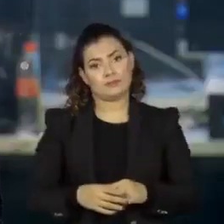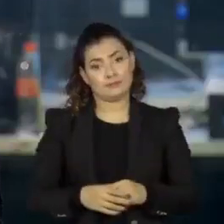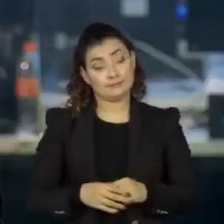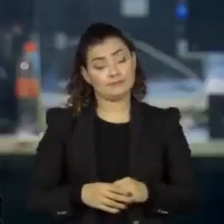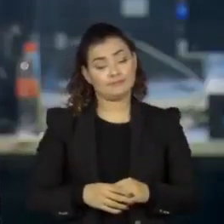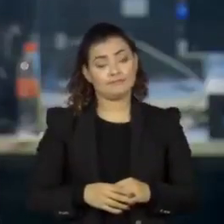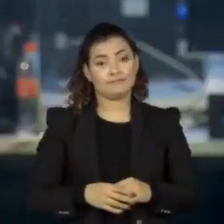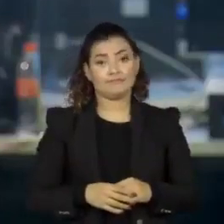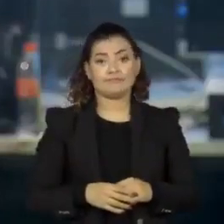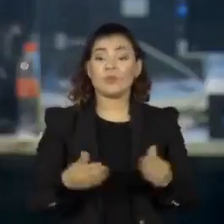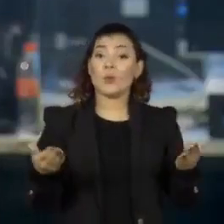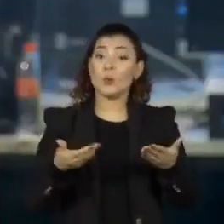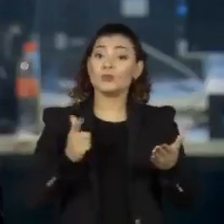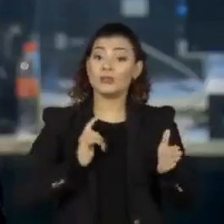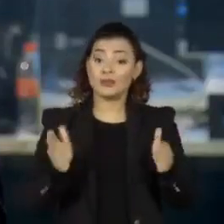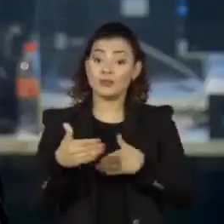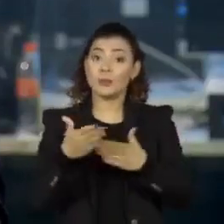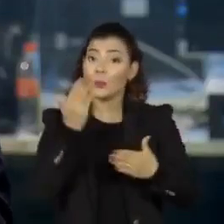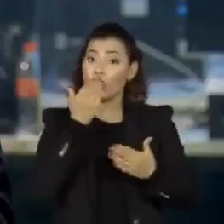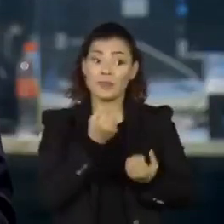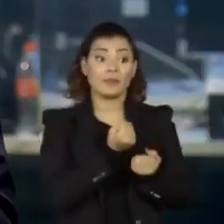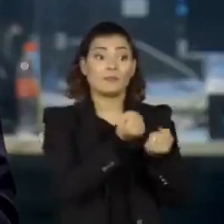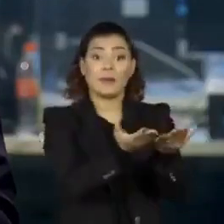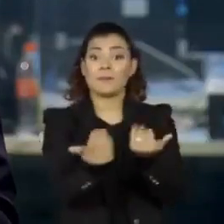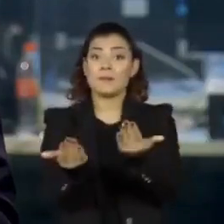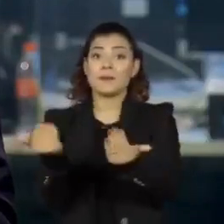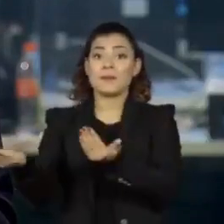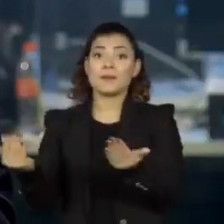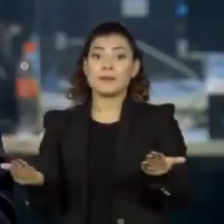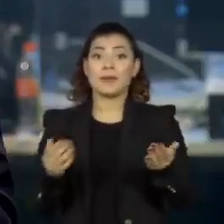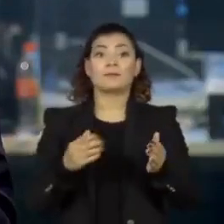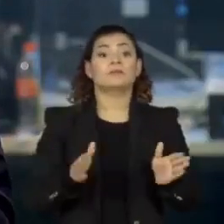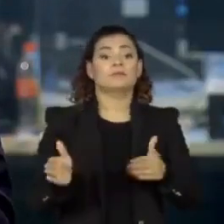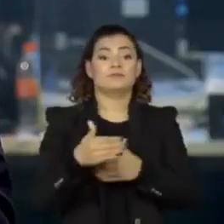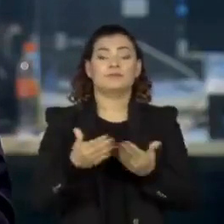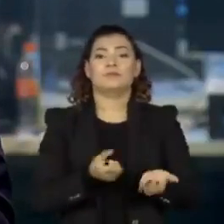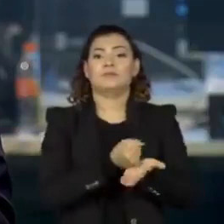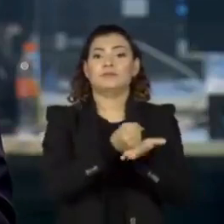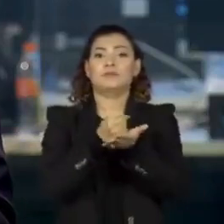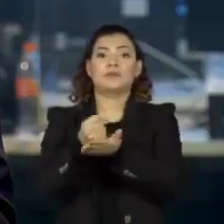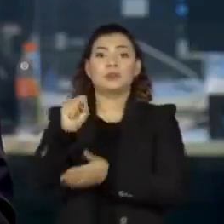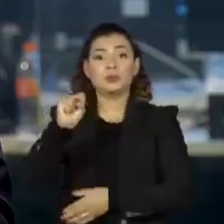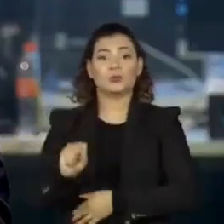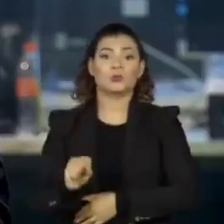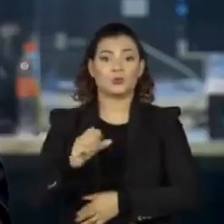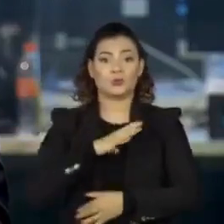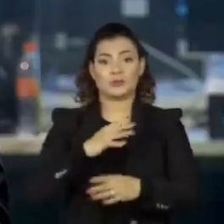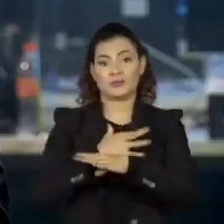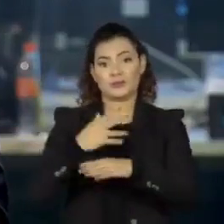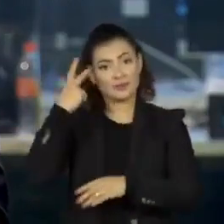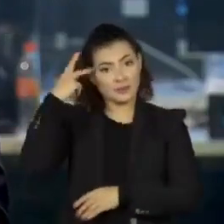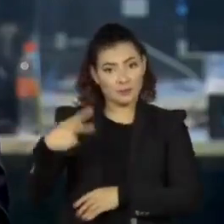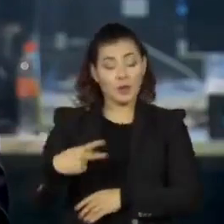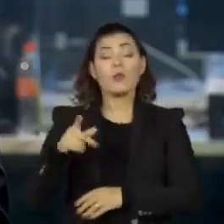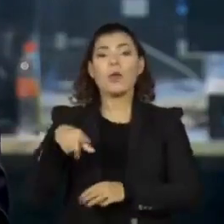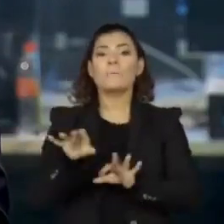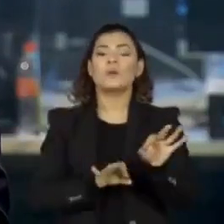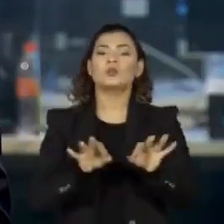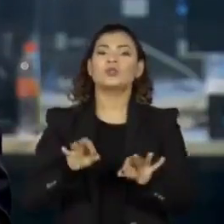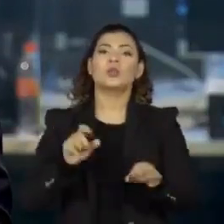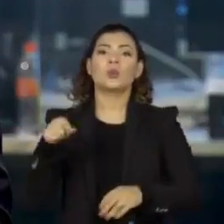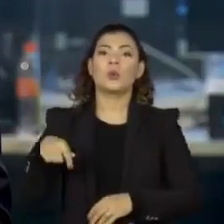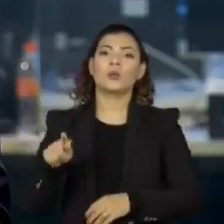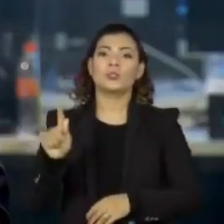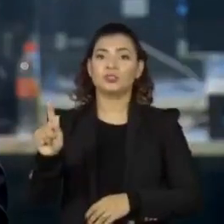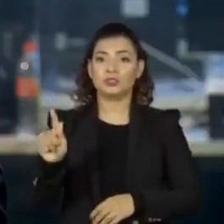E hoje tem distribuição de cestas básicas em comunidades vulneráveis da Zona Sul da cidade de São Paulo. A ação é da organização